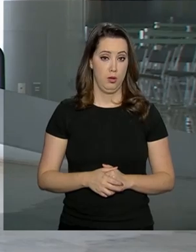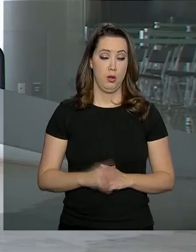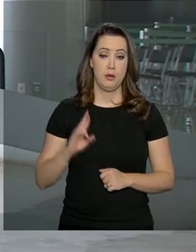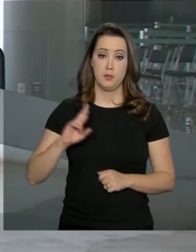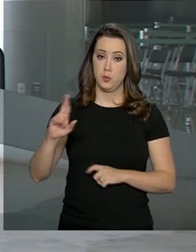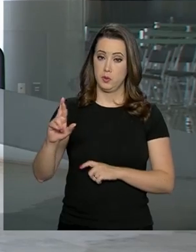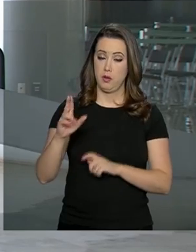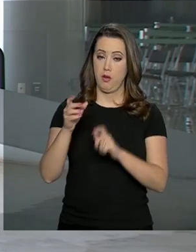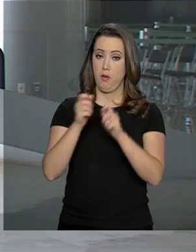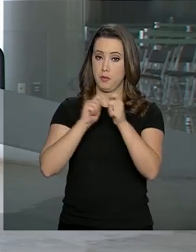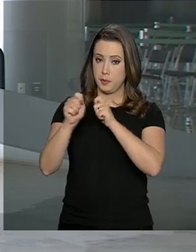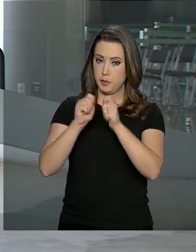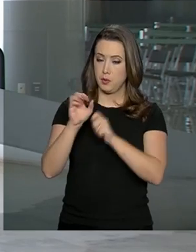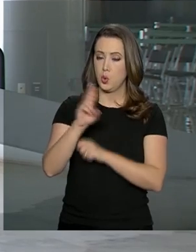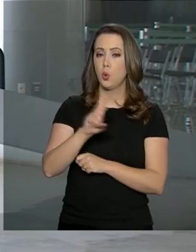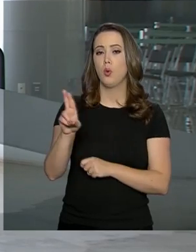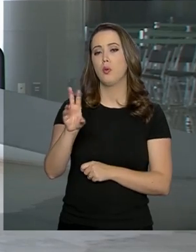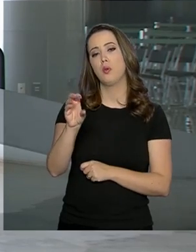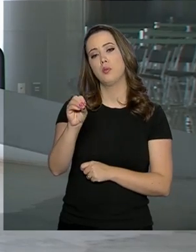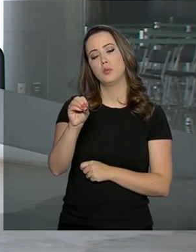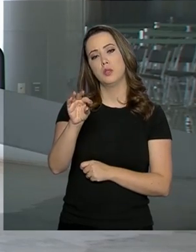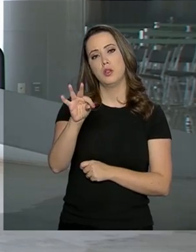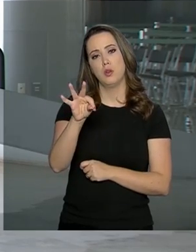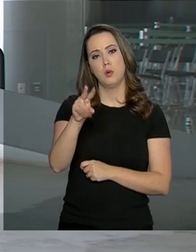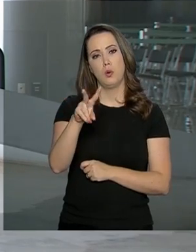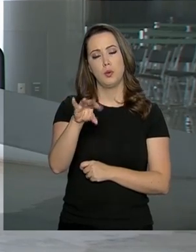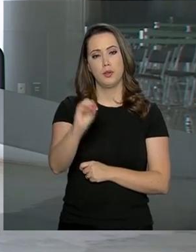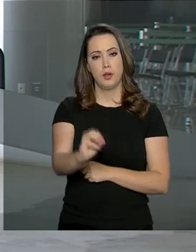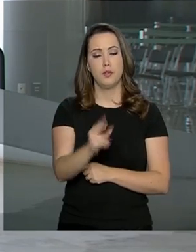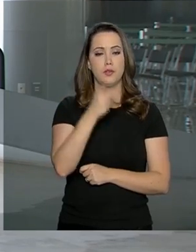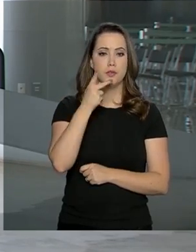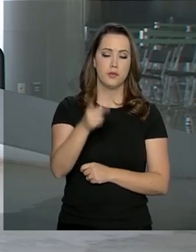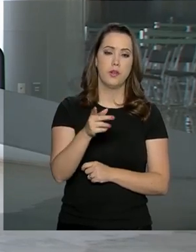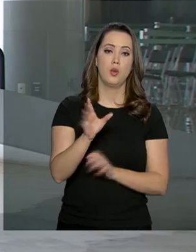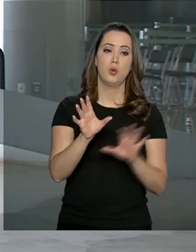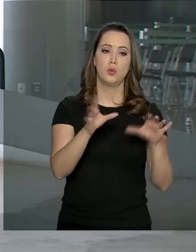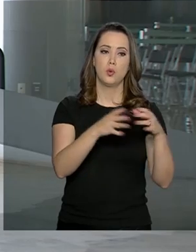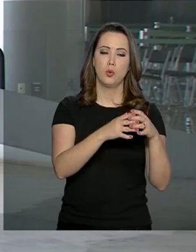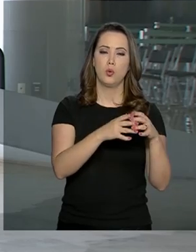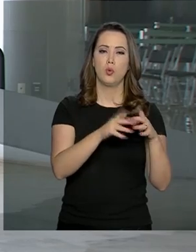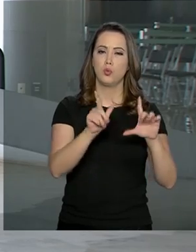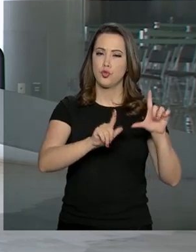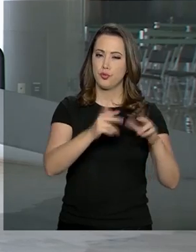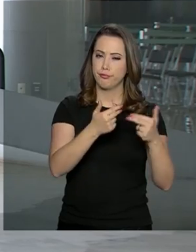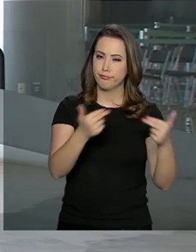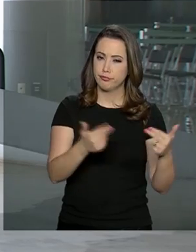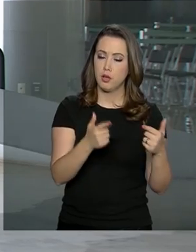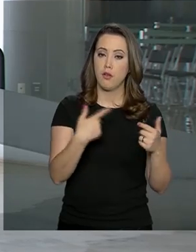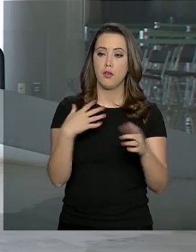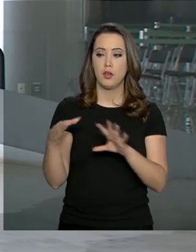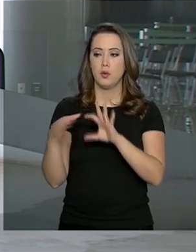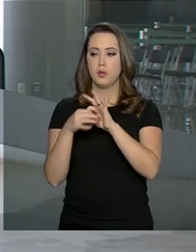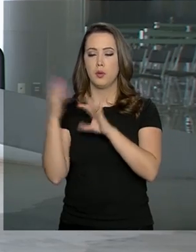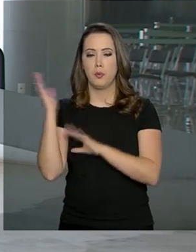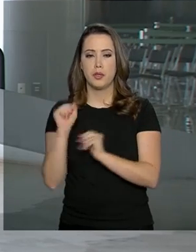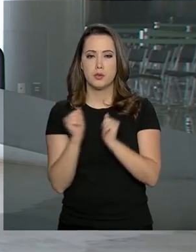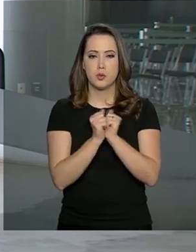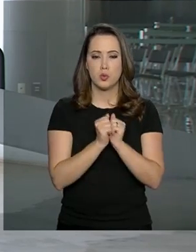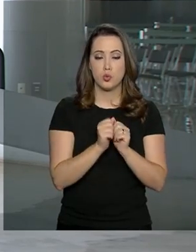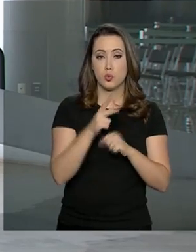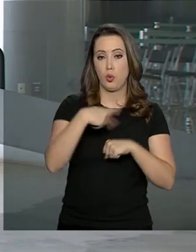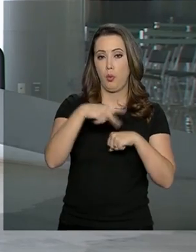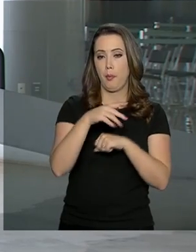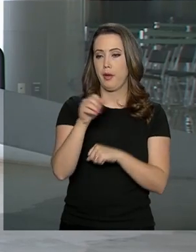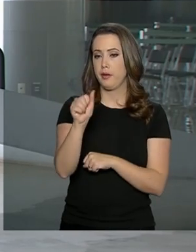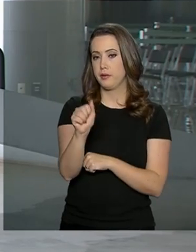presidência da República, Otávio Rego Barros, reforçou à imprensa em Jerusalém que a relação do Brasil com os países árabes